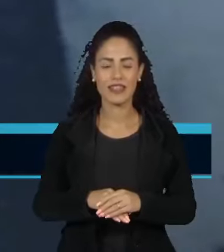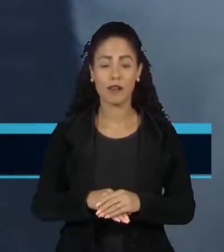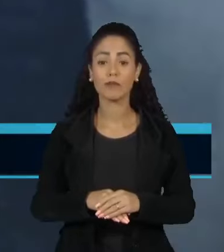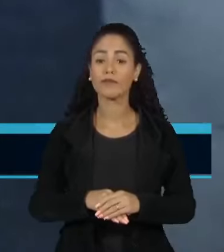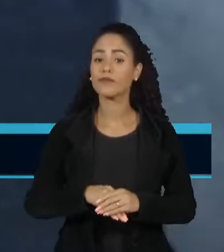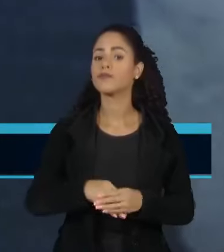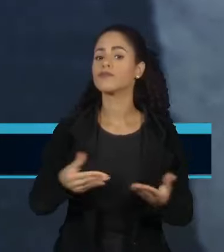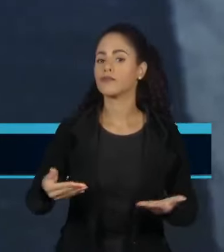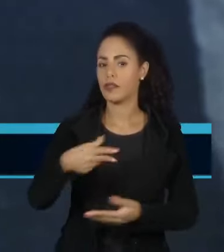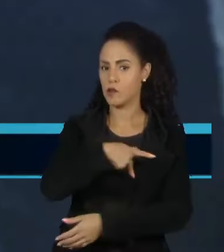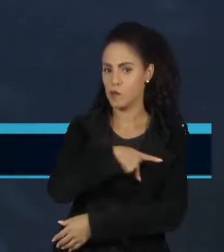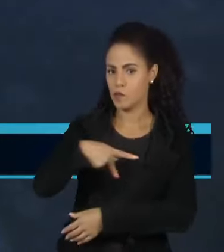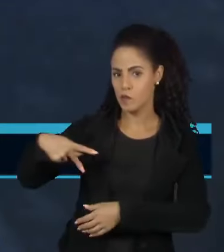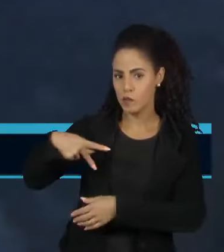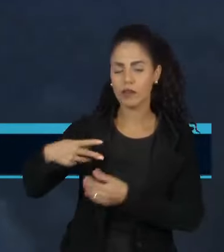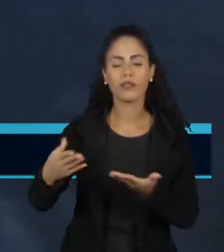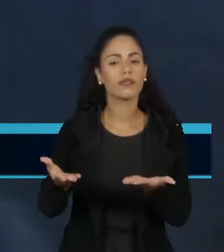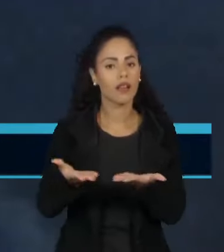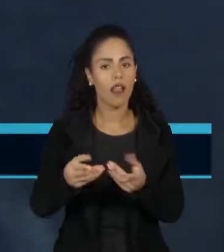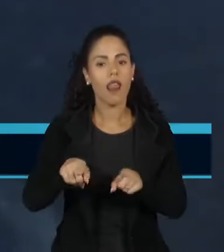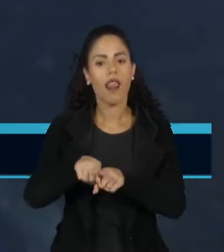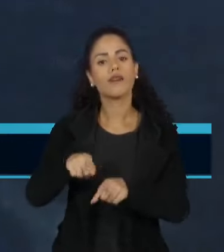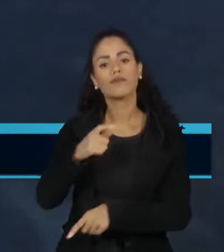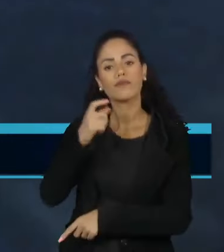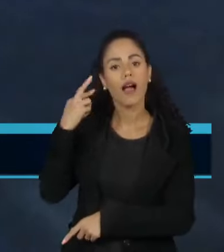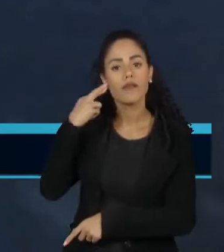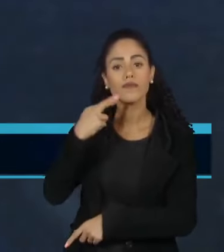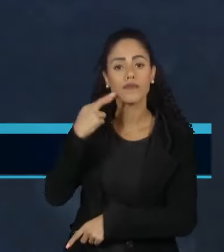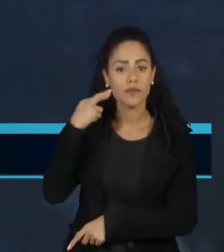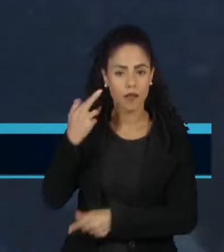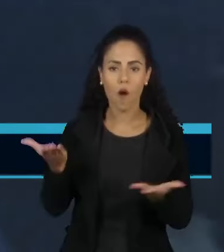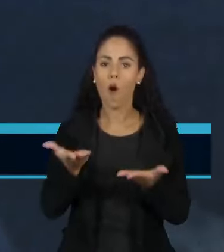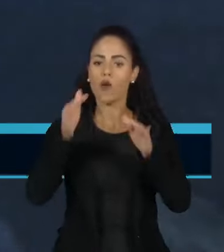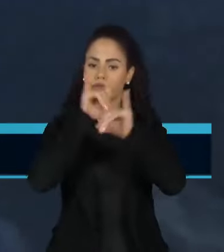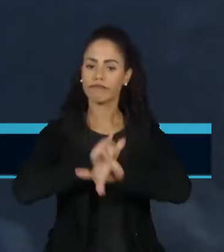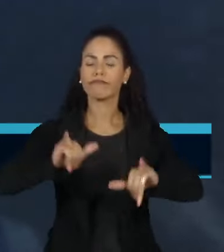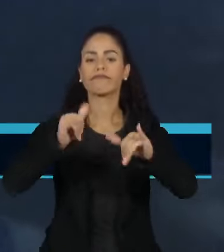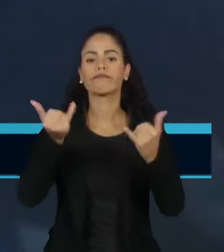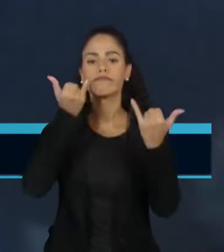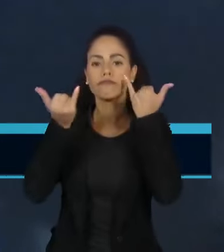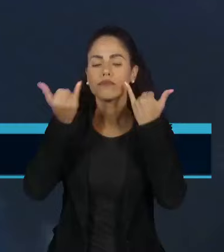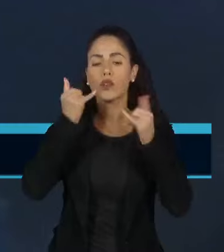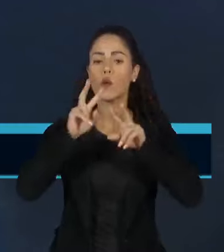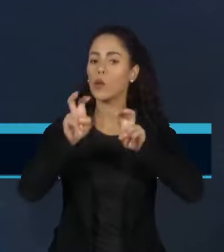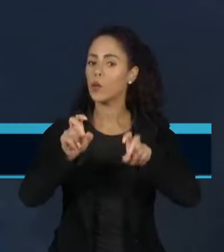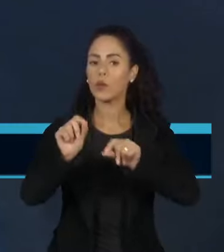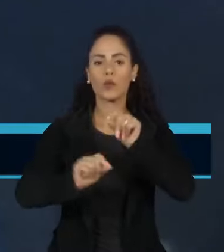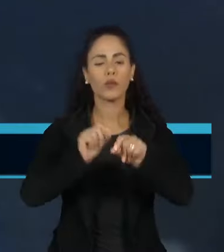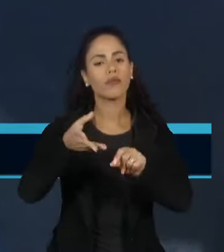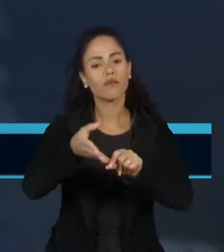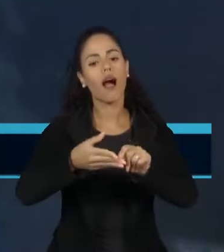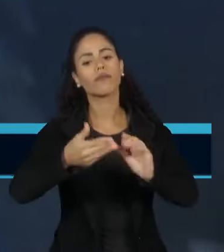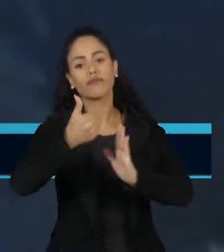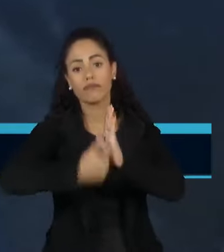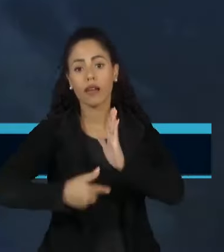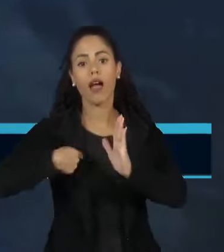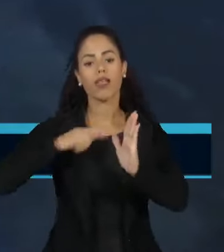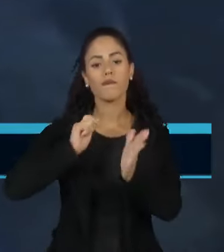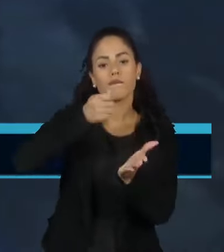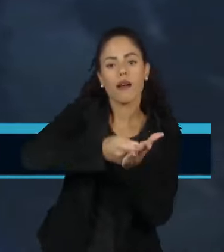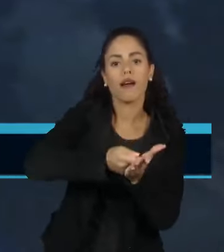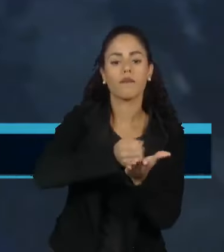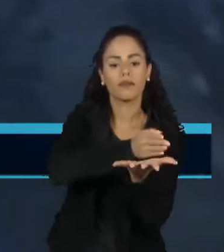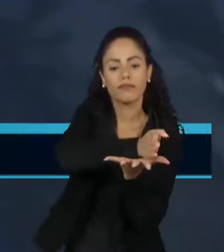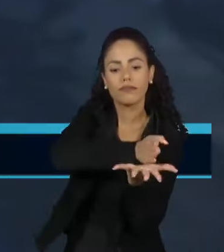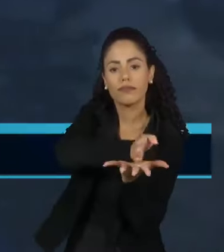O presidente do Congresso Nacional, senador Rodrigo Pacheco, recorreu hoje da decisão judicial que suspendeu a desoneração da folha de pagamento